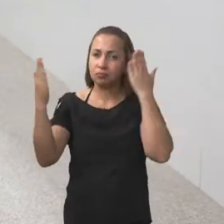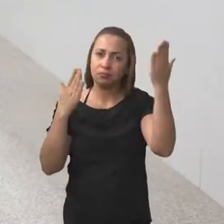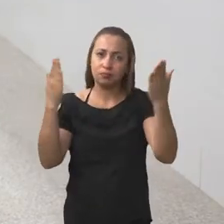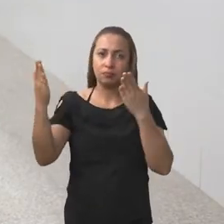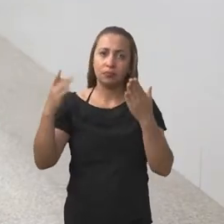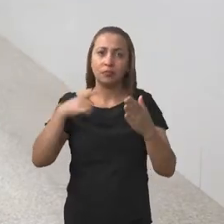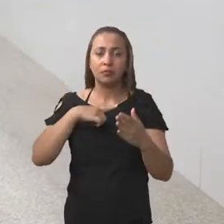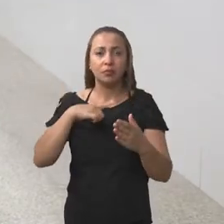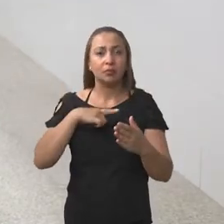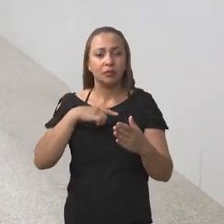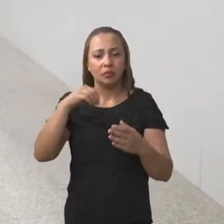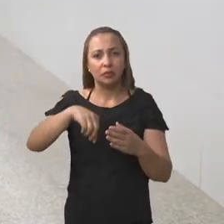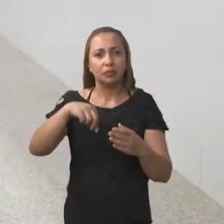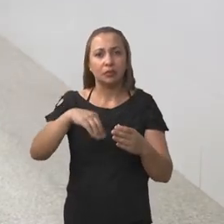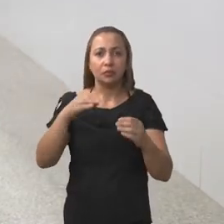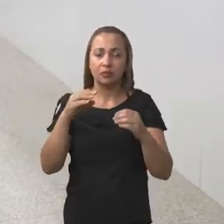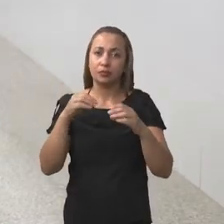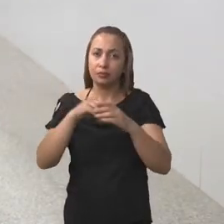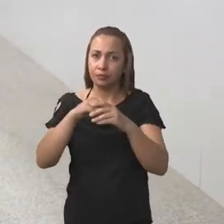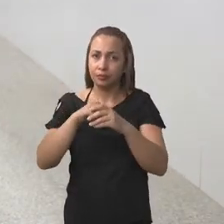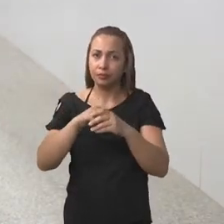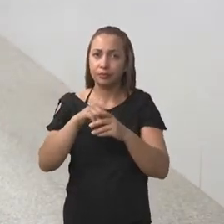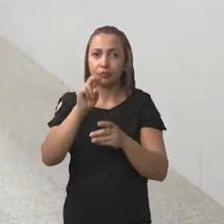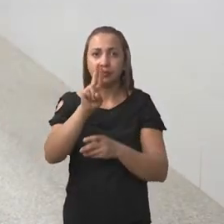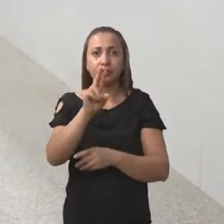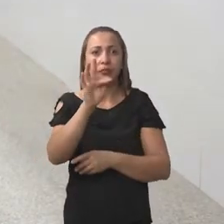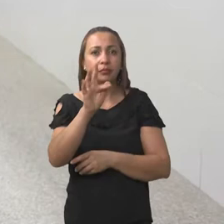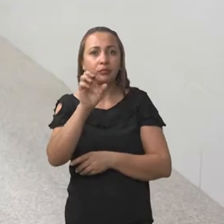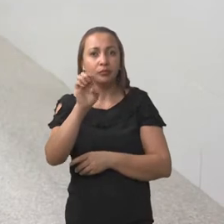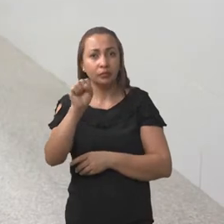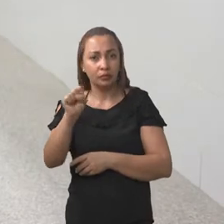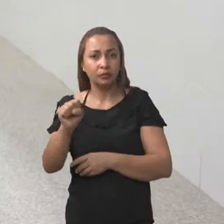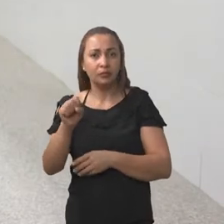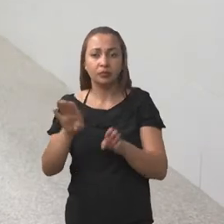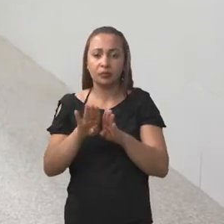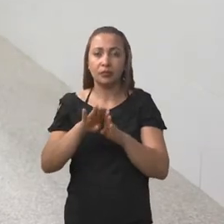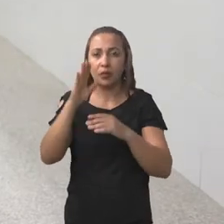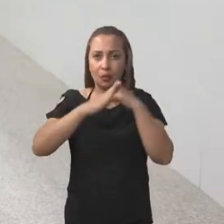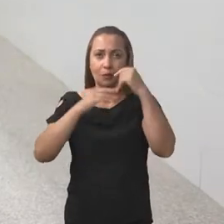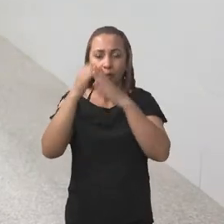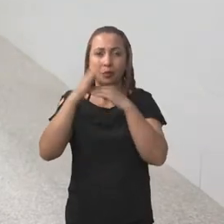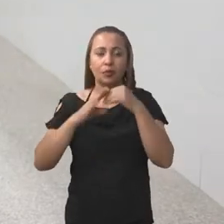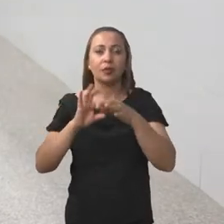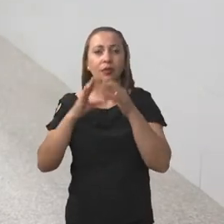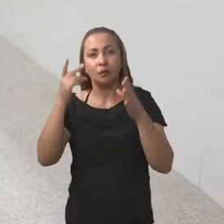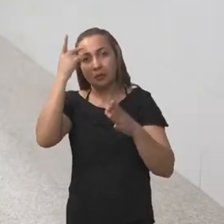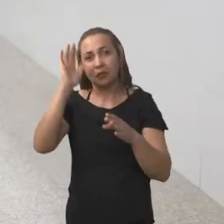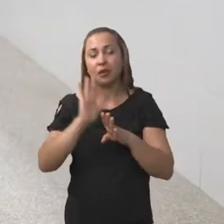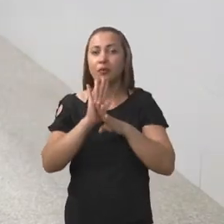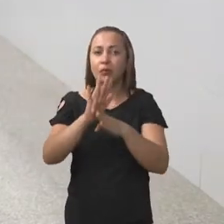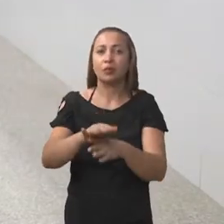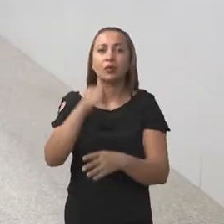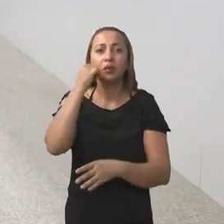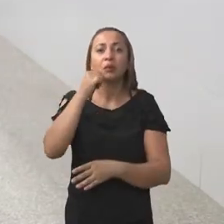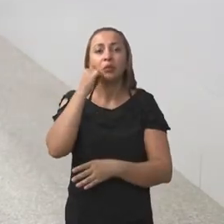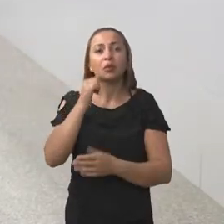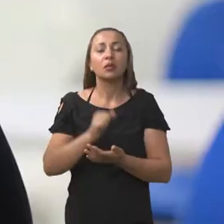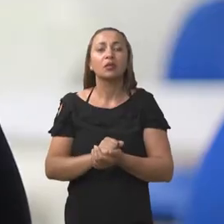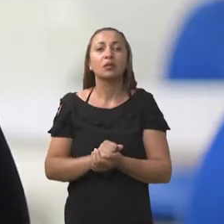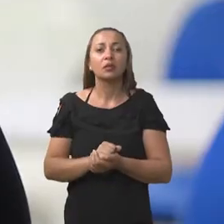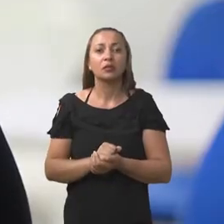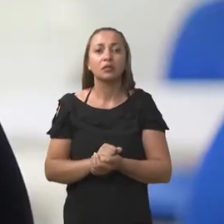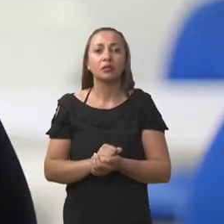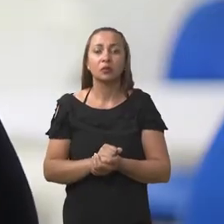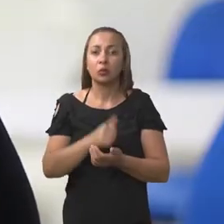Nós temos aqui dentro da UFES, né? Um ambulatório onde tem profissional disposto a ajudar essa mulher a atender.